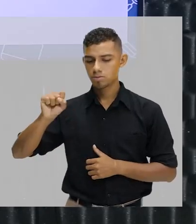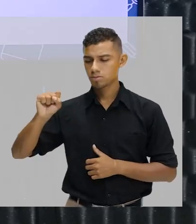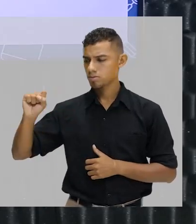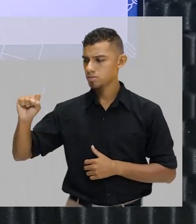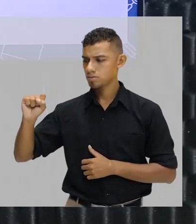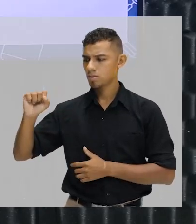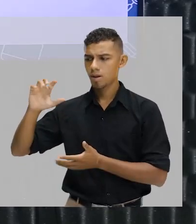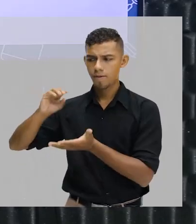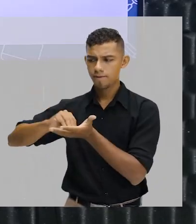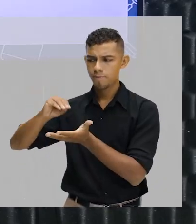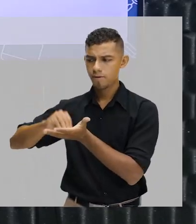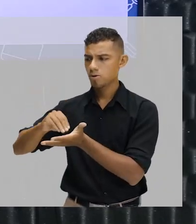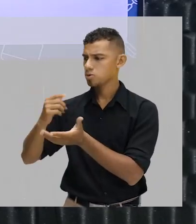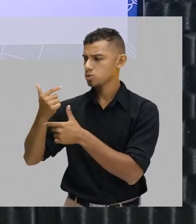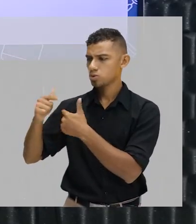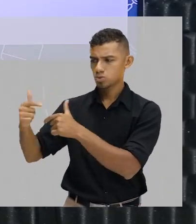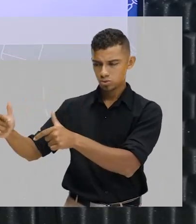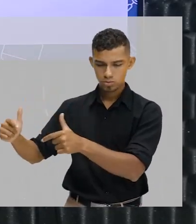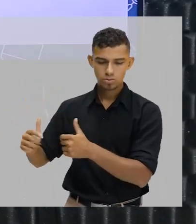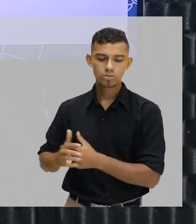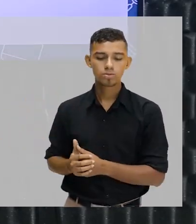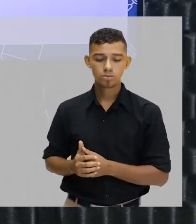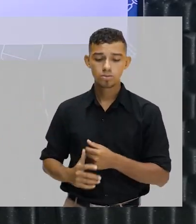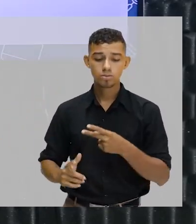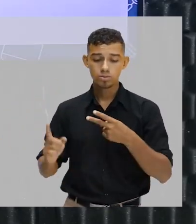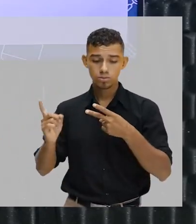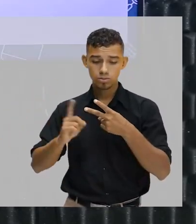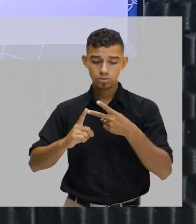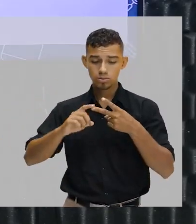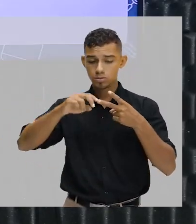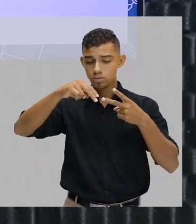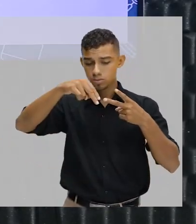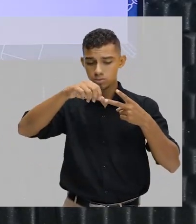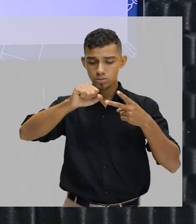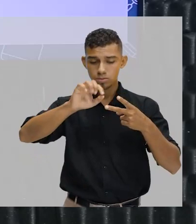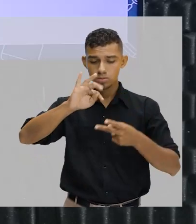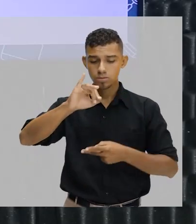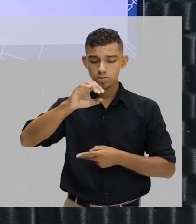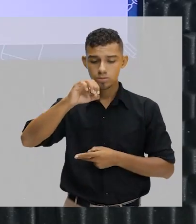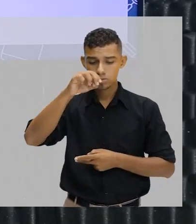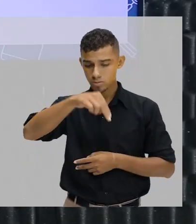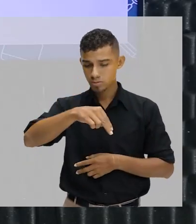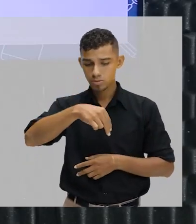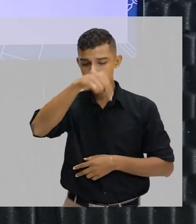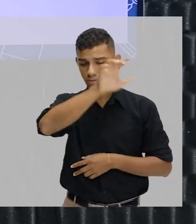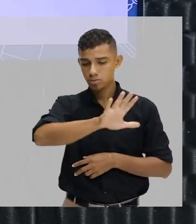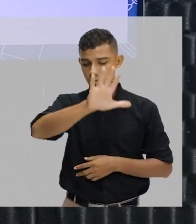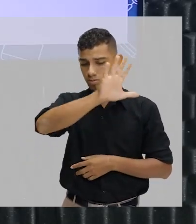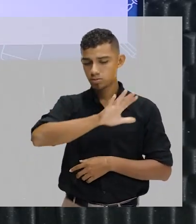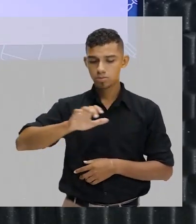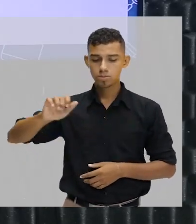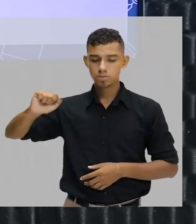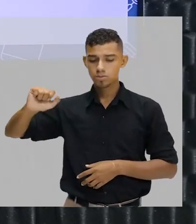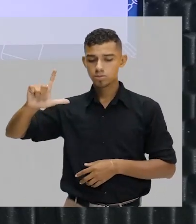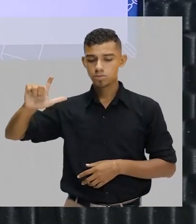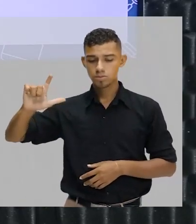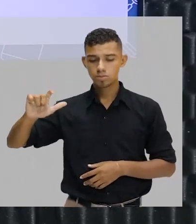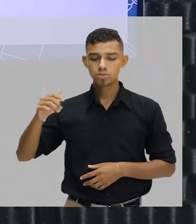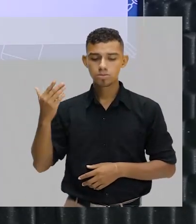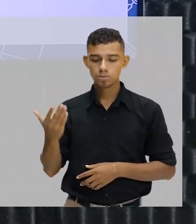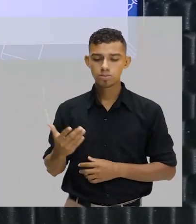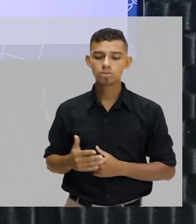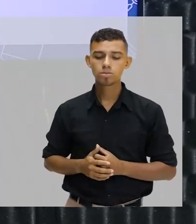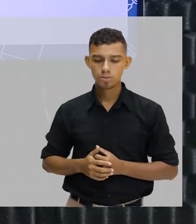ou ausência de alguma coisa. Nation, nação. National seria o